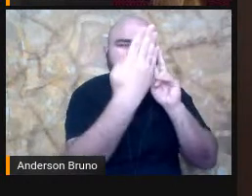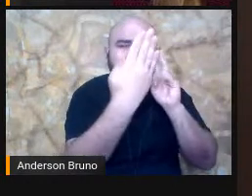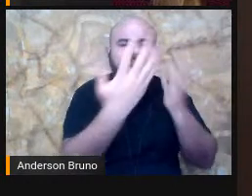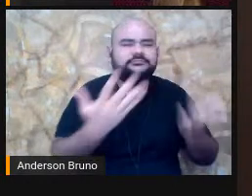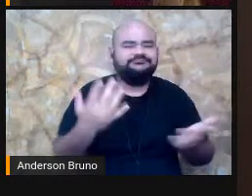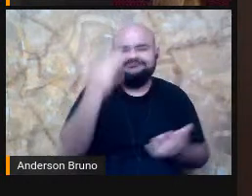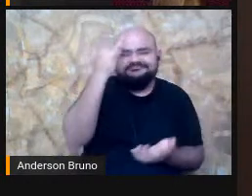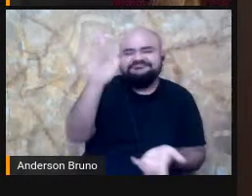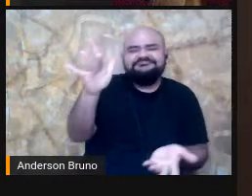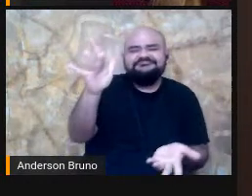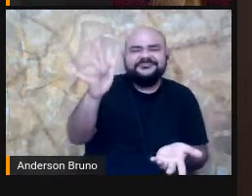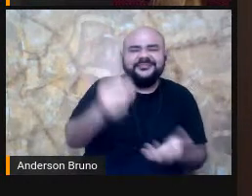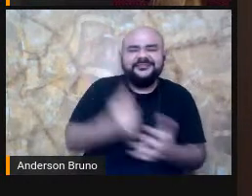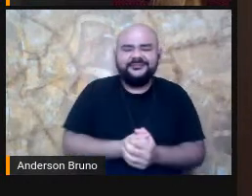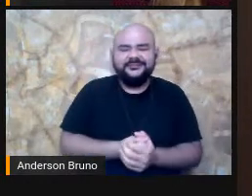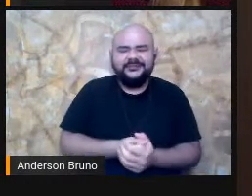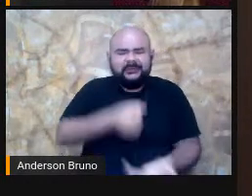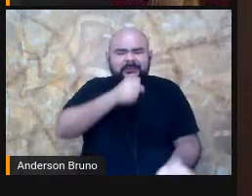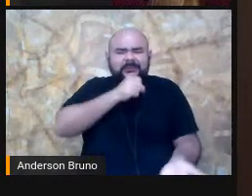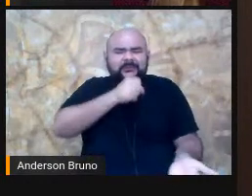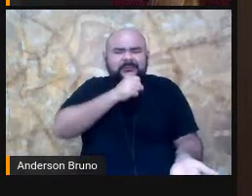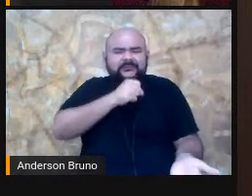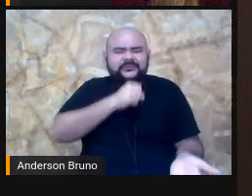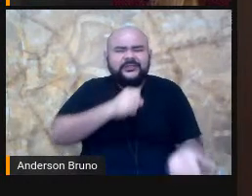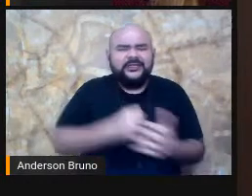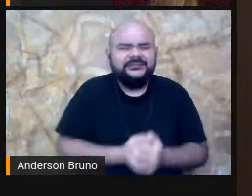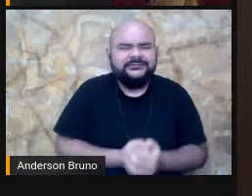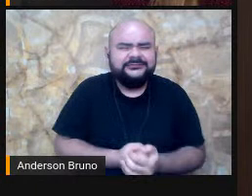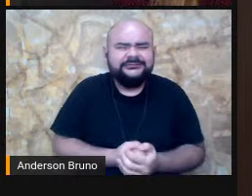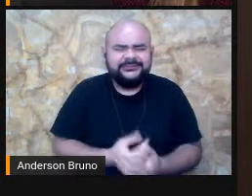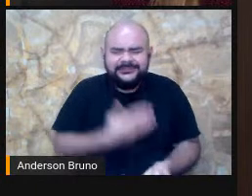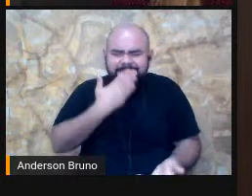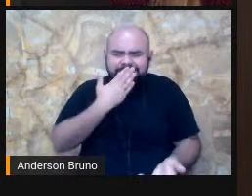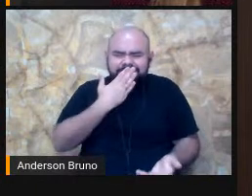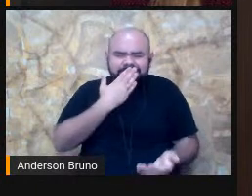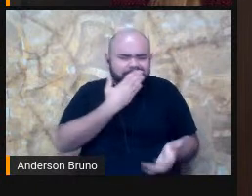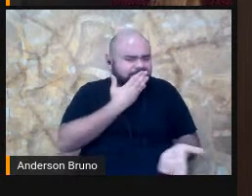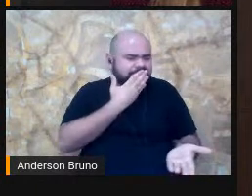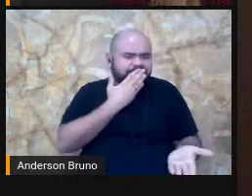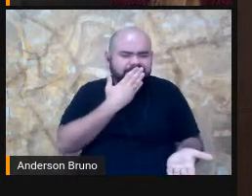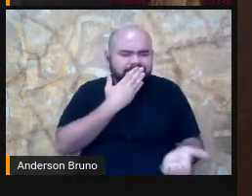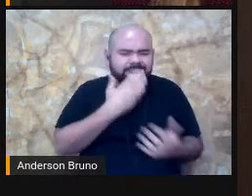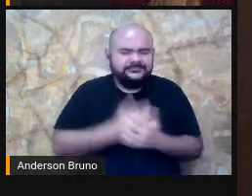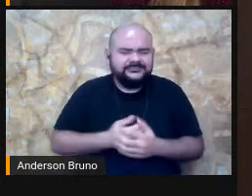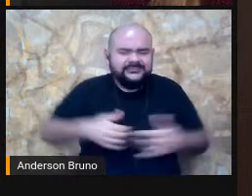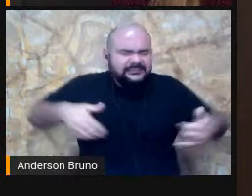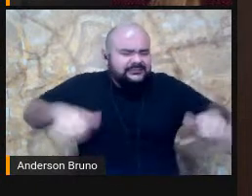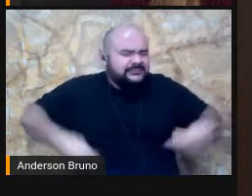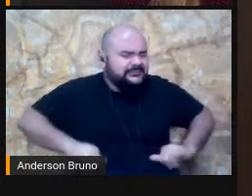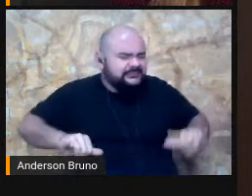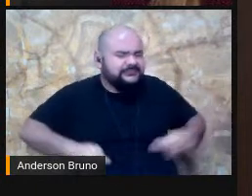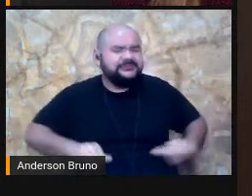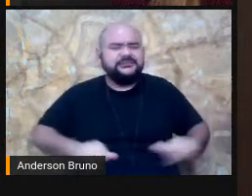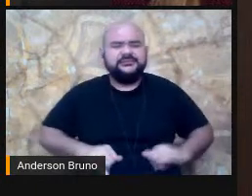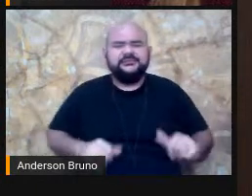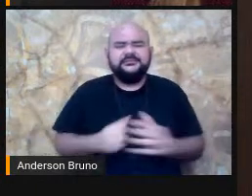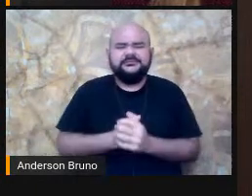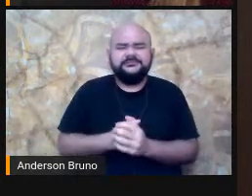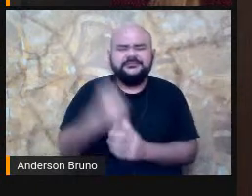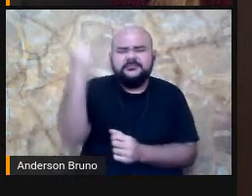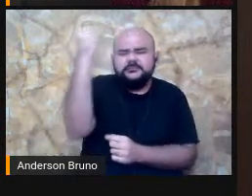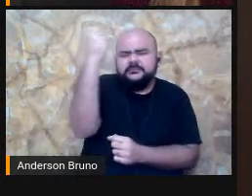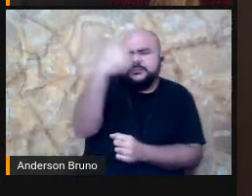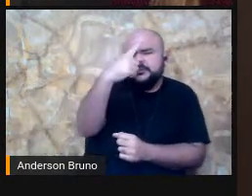espreita-me esse velho com ira muda, fatigada, aflita. Lento na sombra, com as mãos exploro